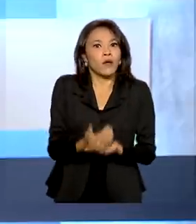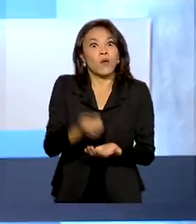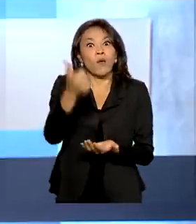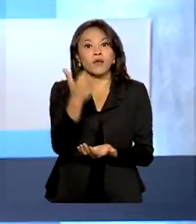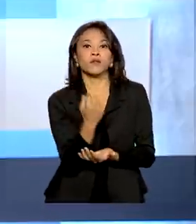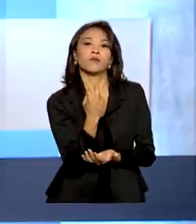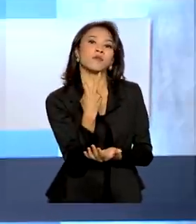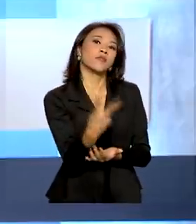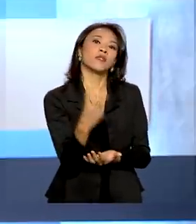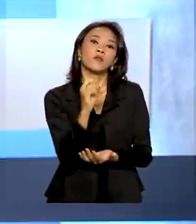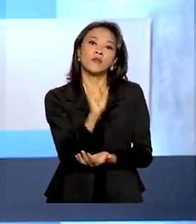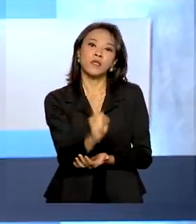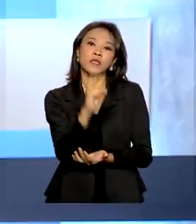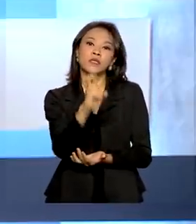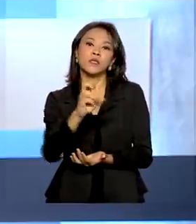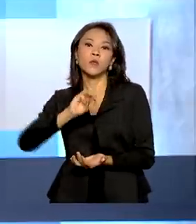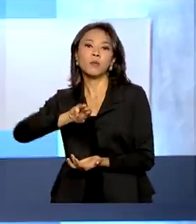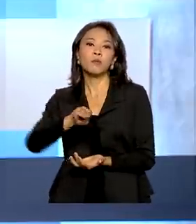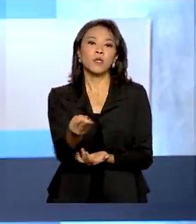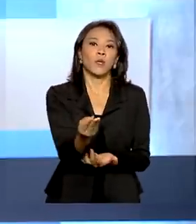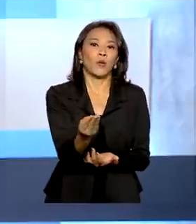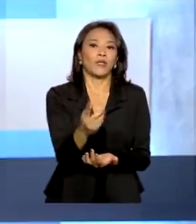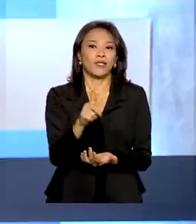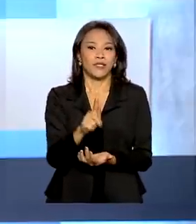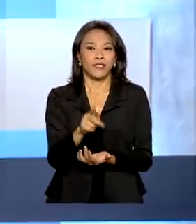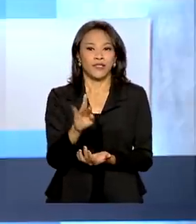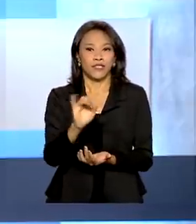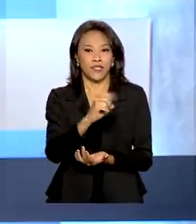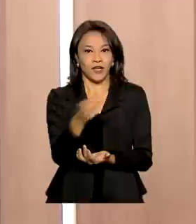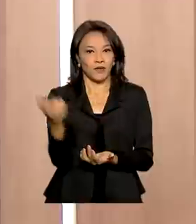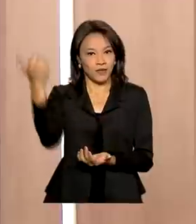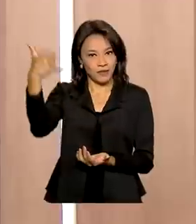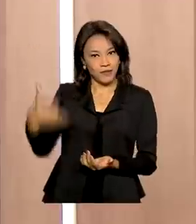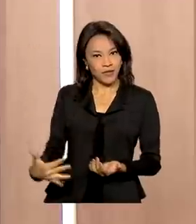de toneladas de grãos. Quem comenta é Ricardo Caldas.